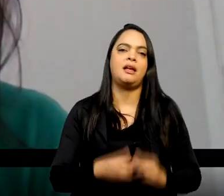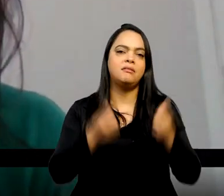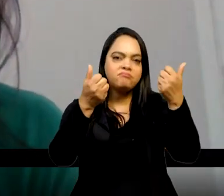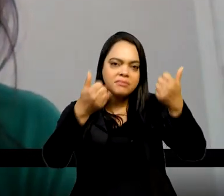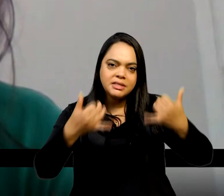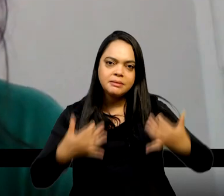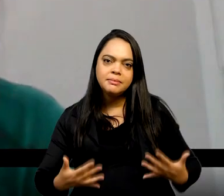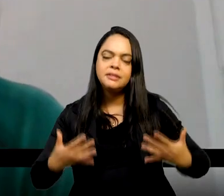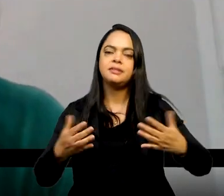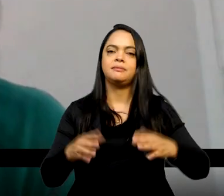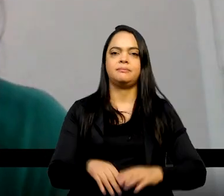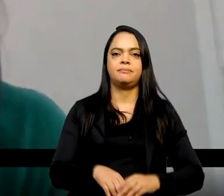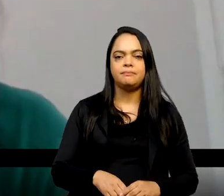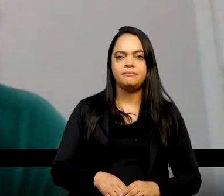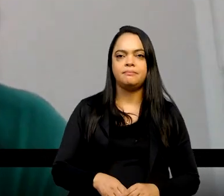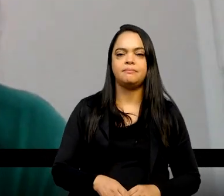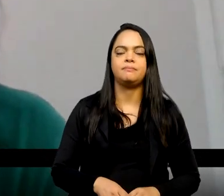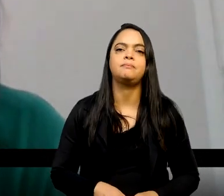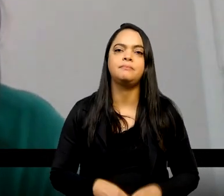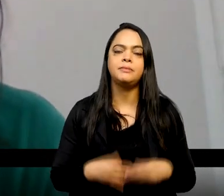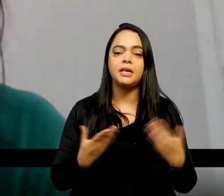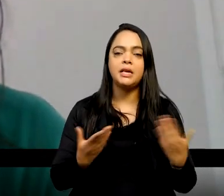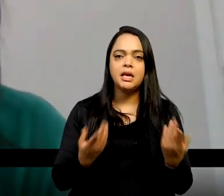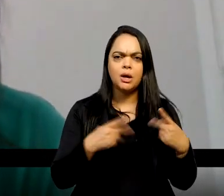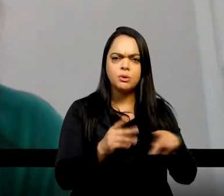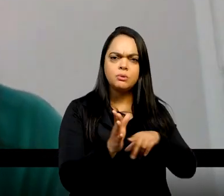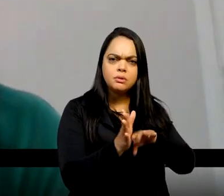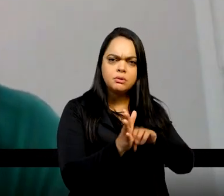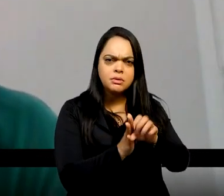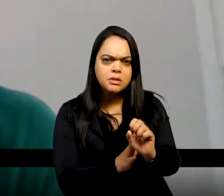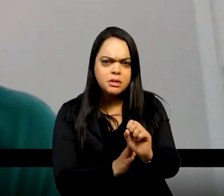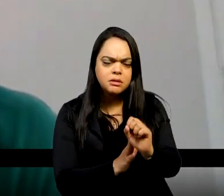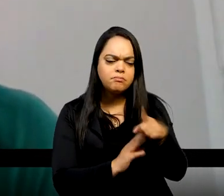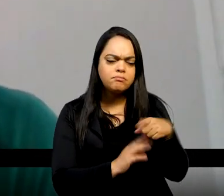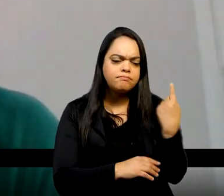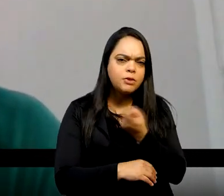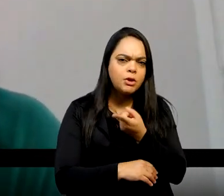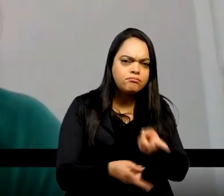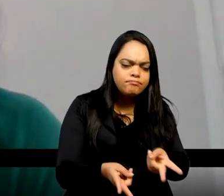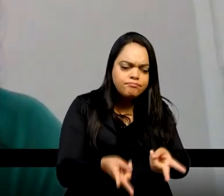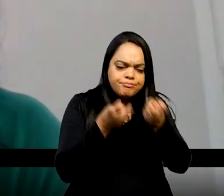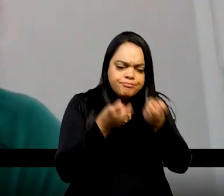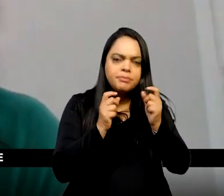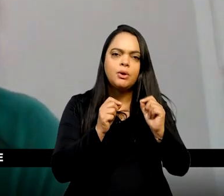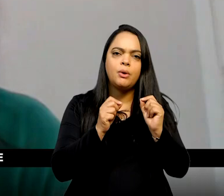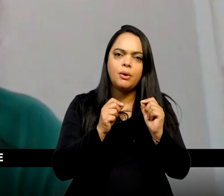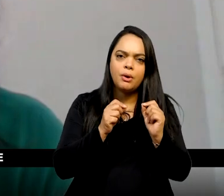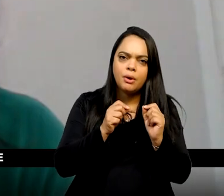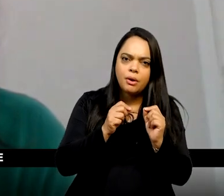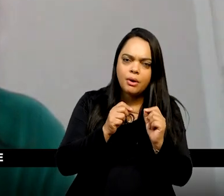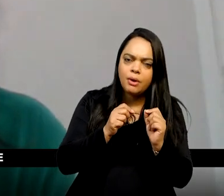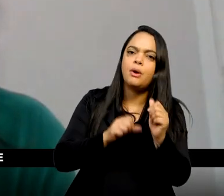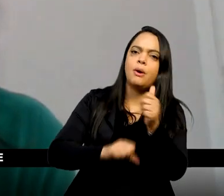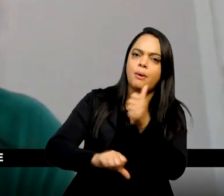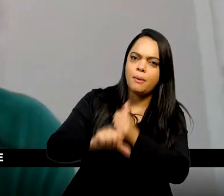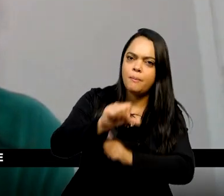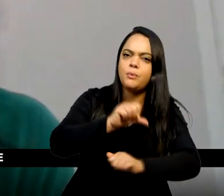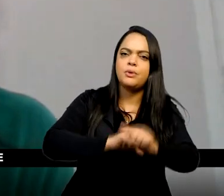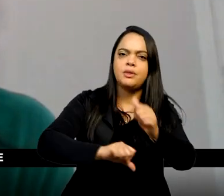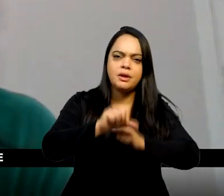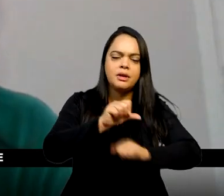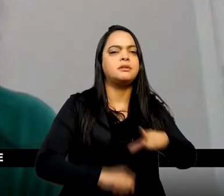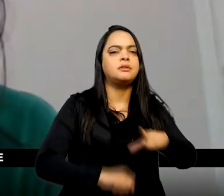e as suas pesquisas, elas têm mostrado para a gente, né, que há uma mudança na historiografia das